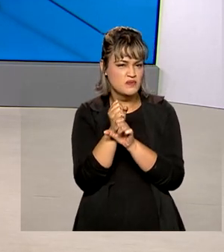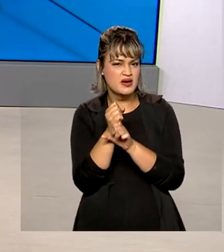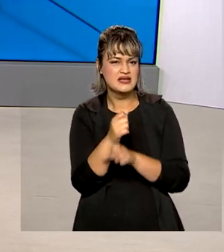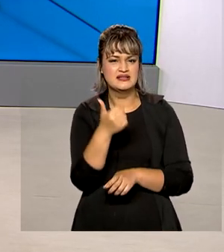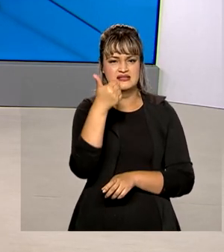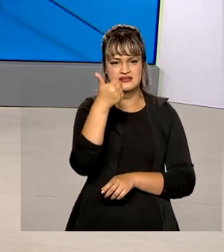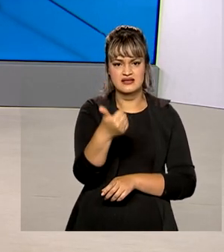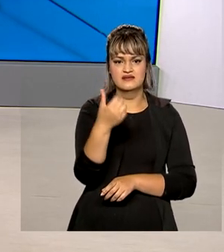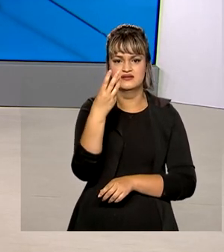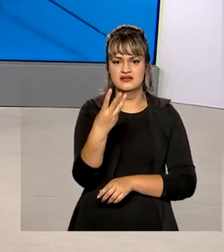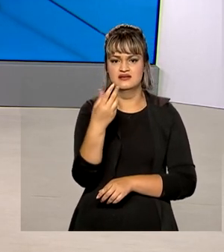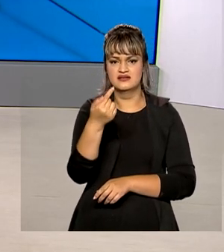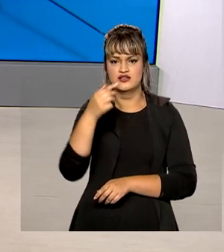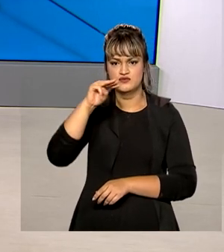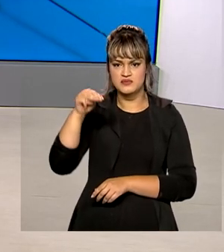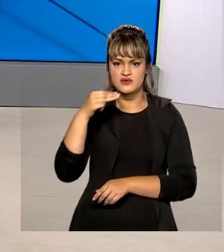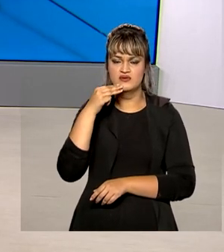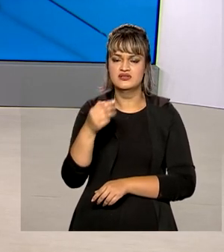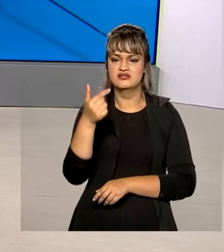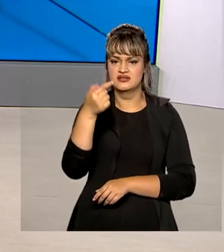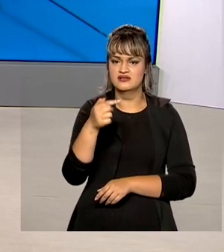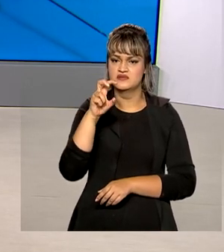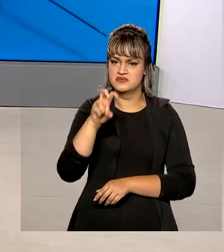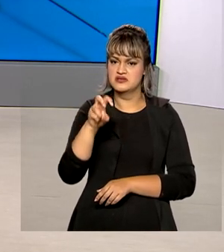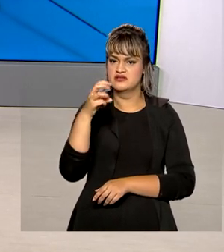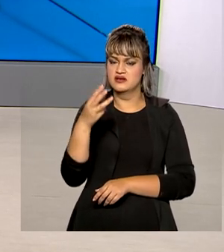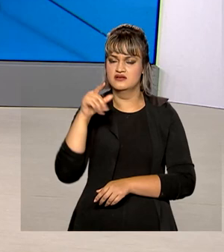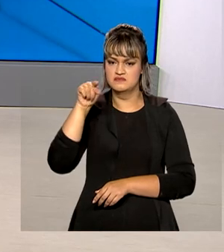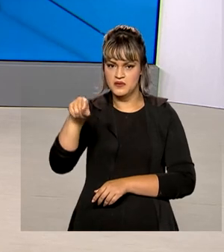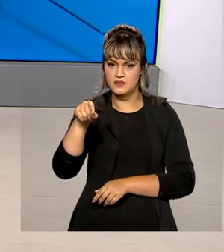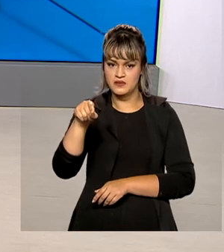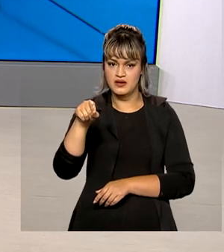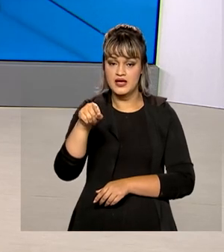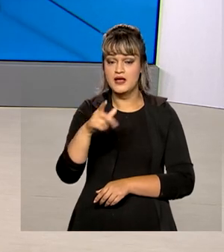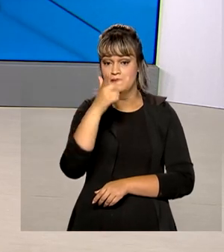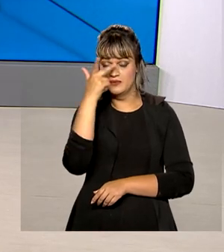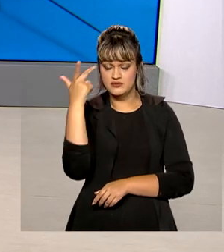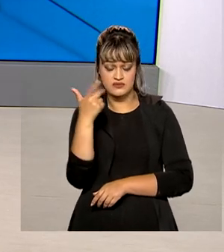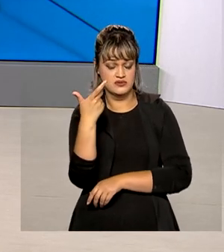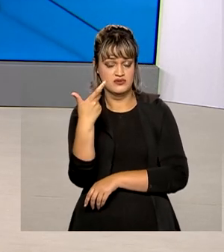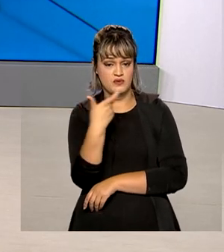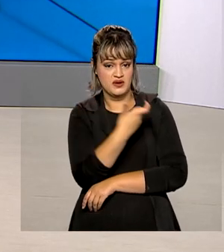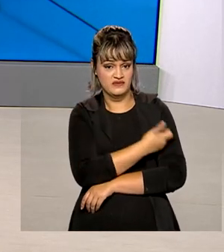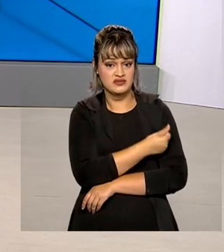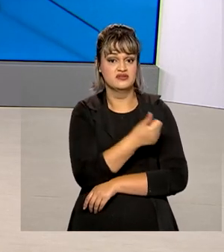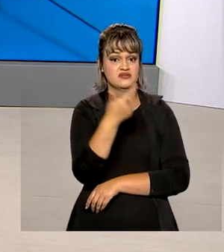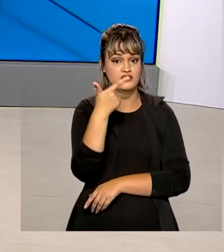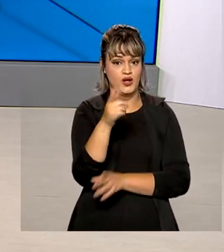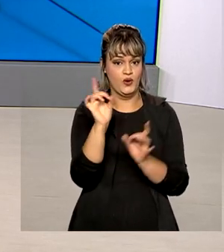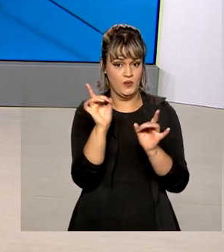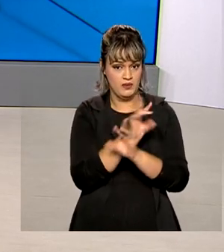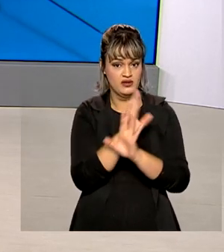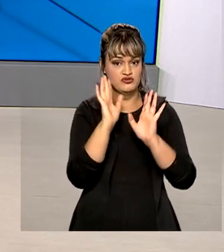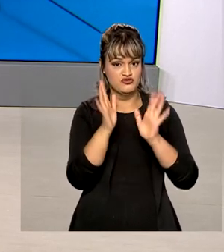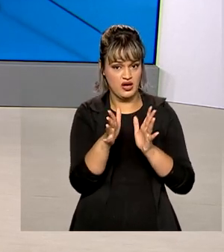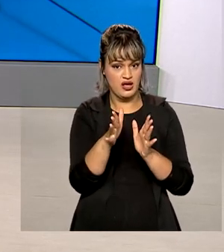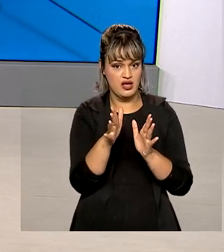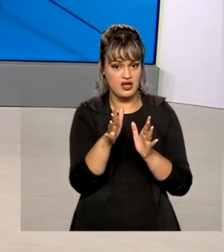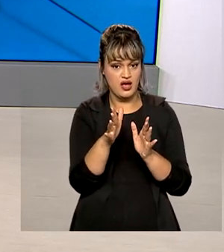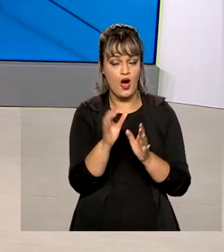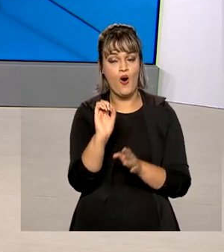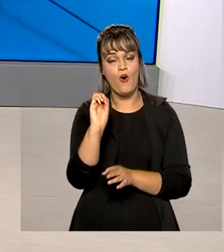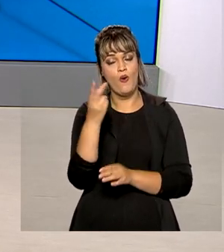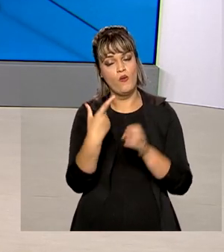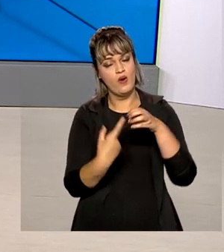137.753.000. E o número de brasileiros que tomaram as duas doses da vacina